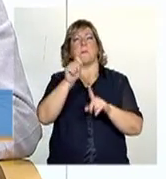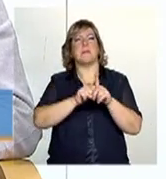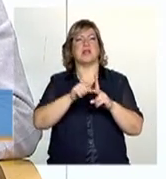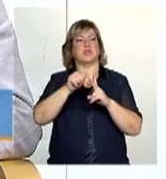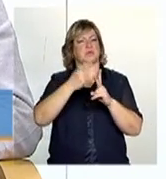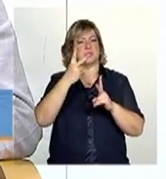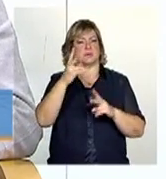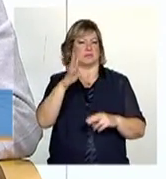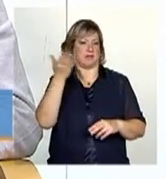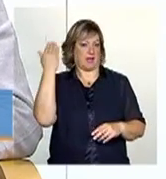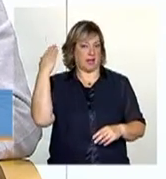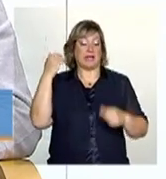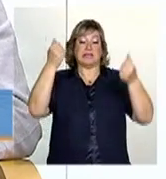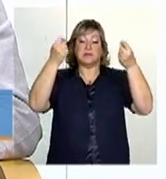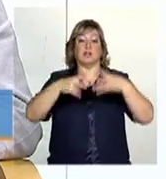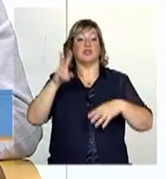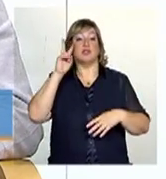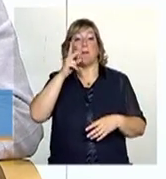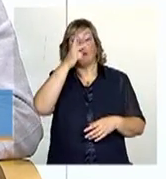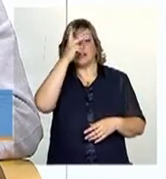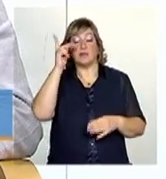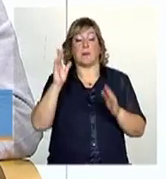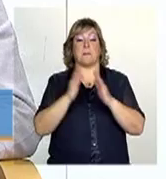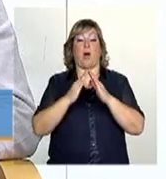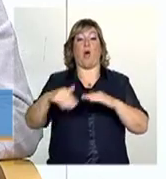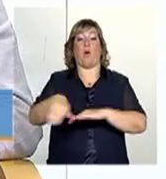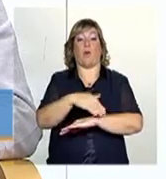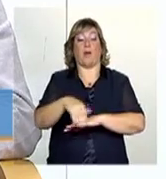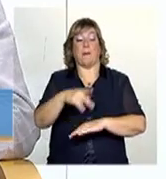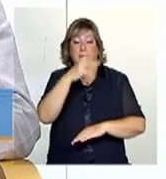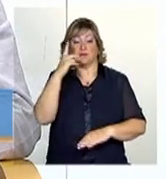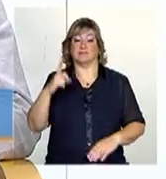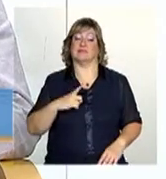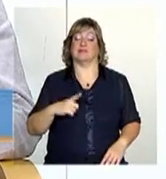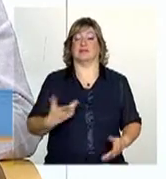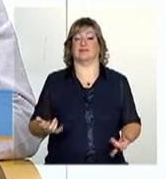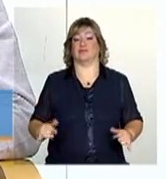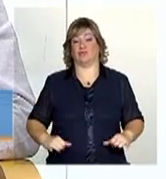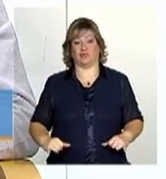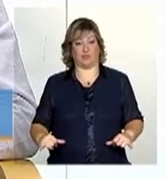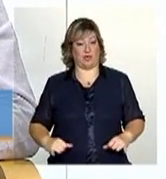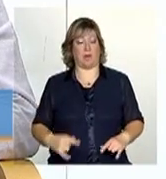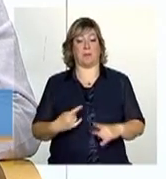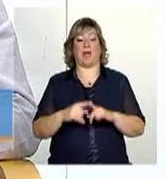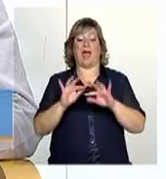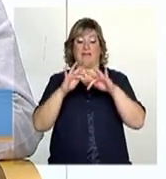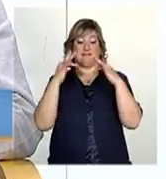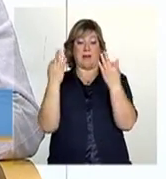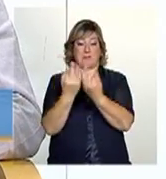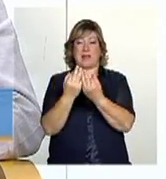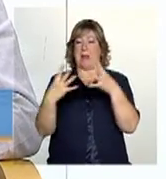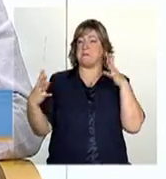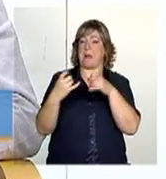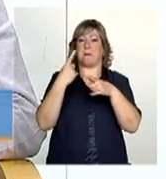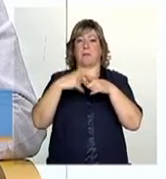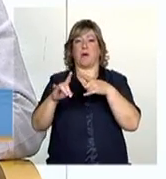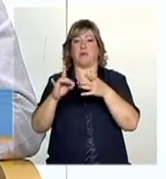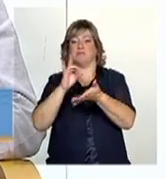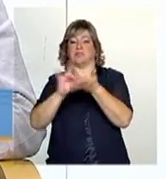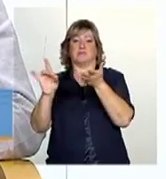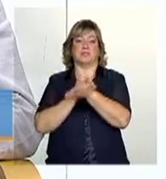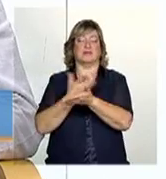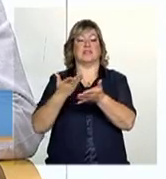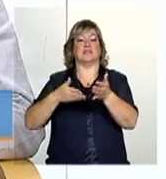Que é o tema das pessoas em situação de rua. Pessoas que têm uma fragilidade de vínculos familiares, né? Muitas vezes